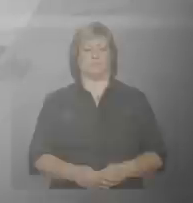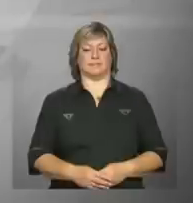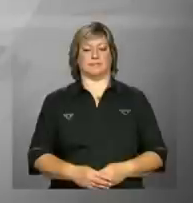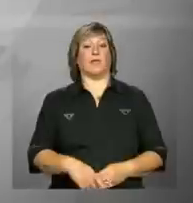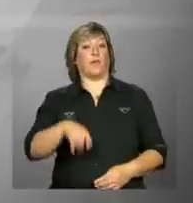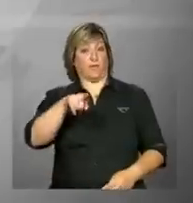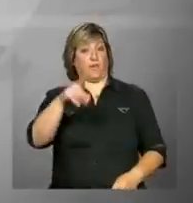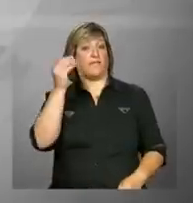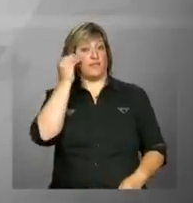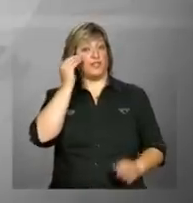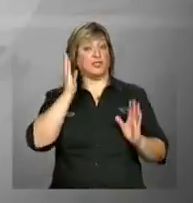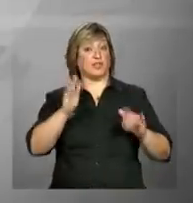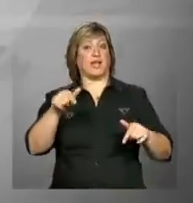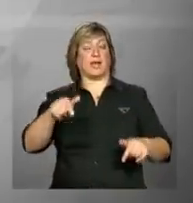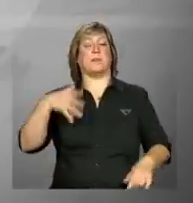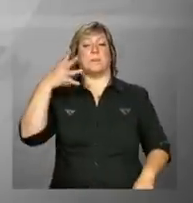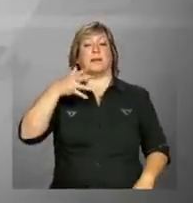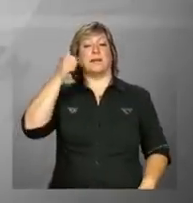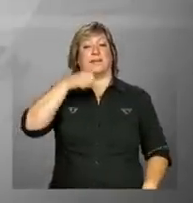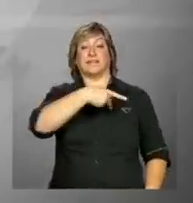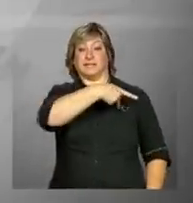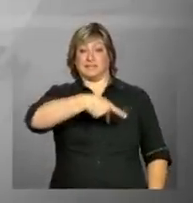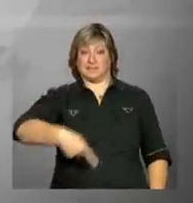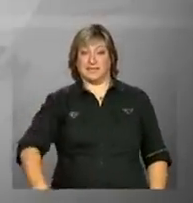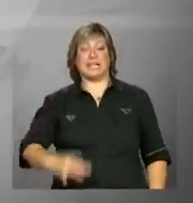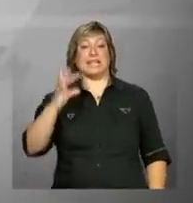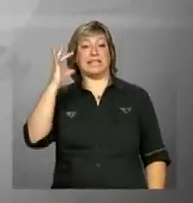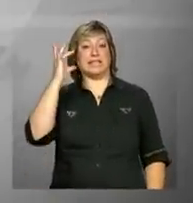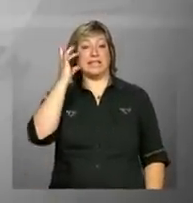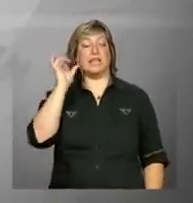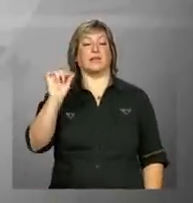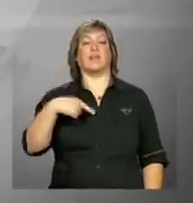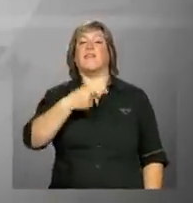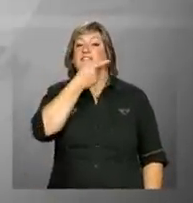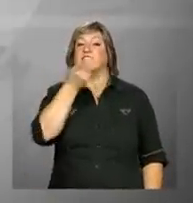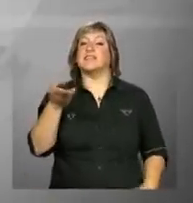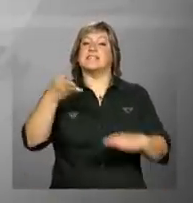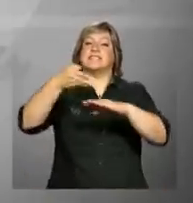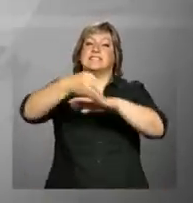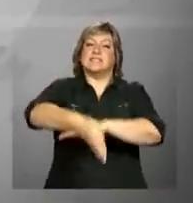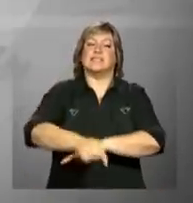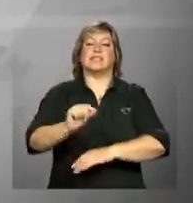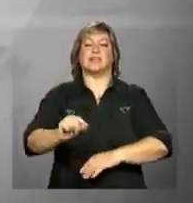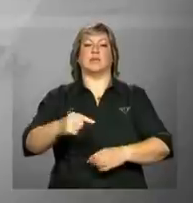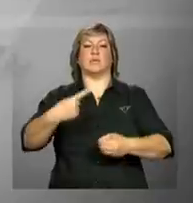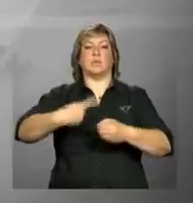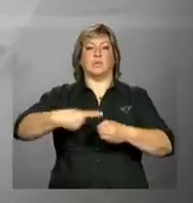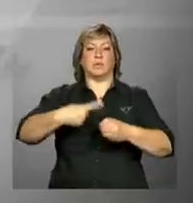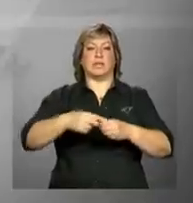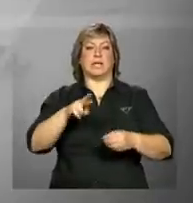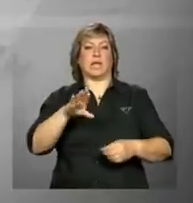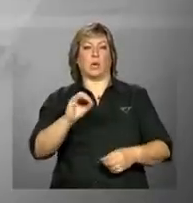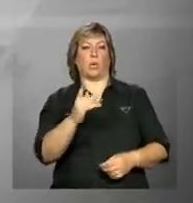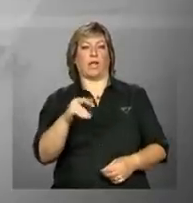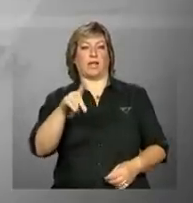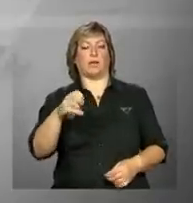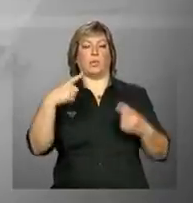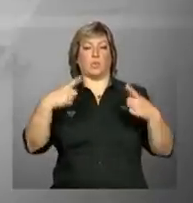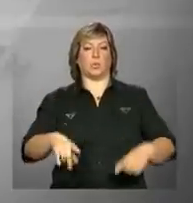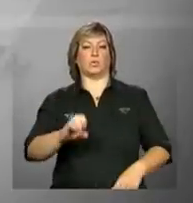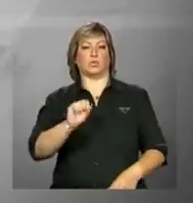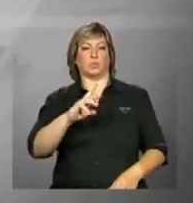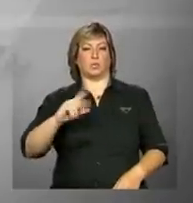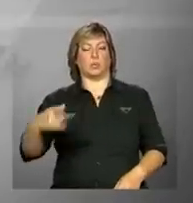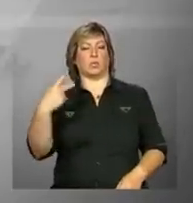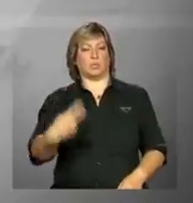Você acompanhou o discurso da presidenta Dilma Rousseff durante a visita ao município de Rio Grande Na região sul do